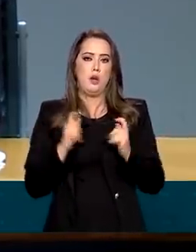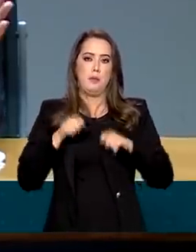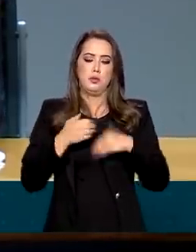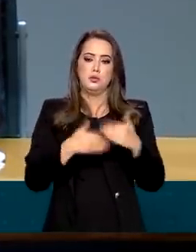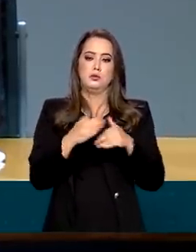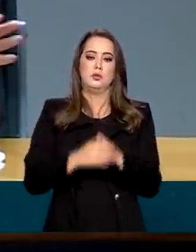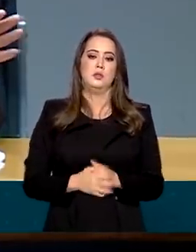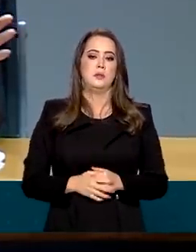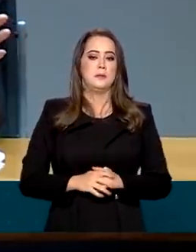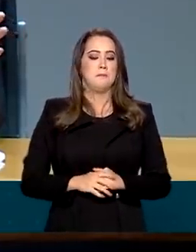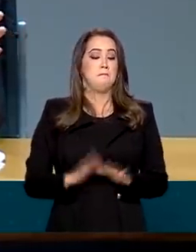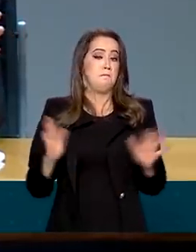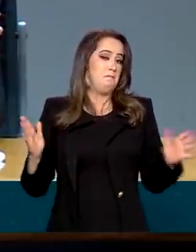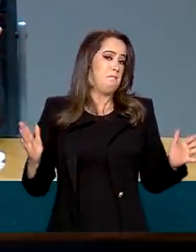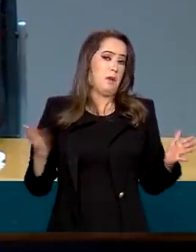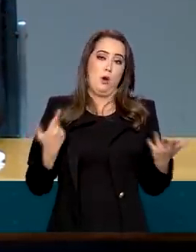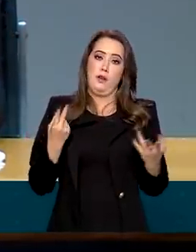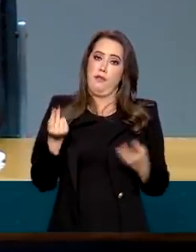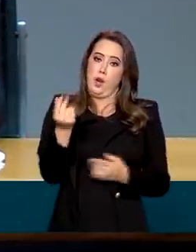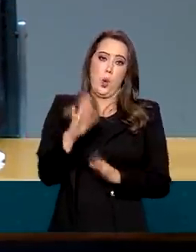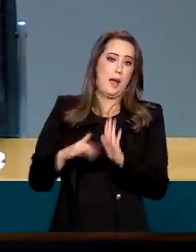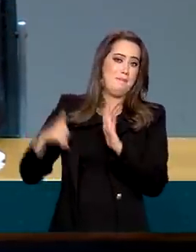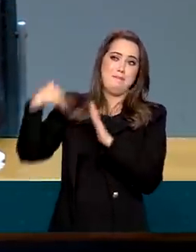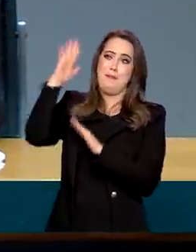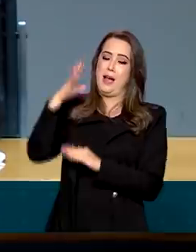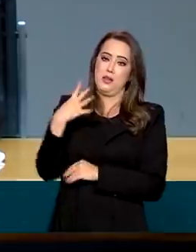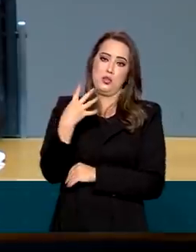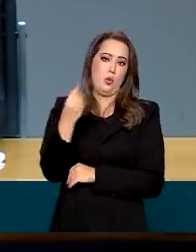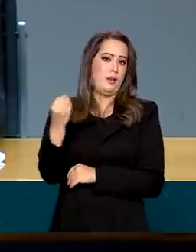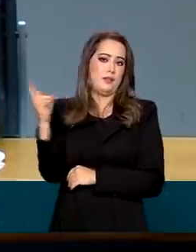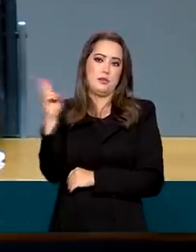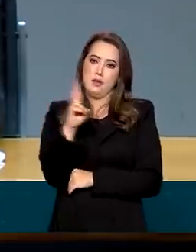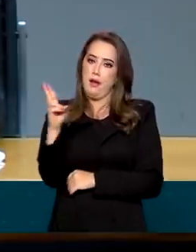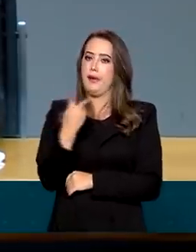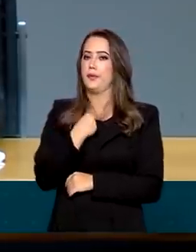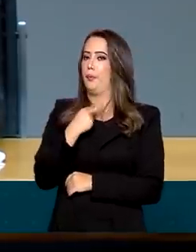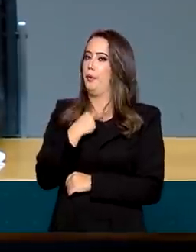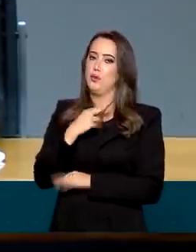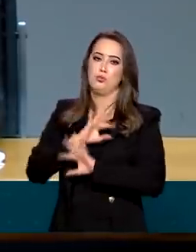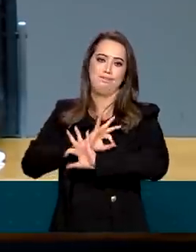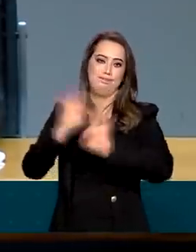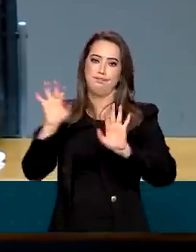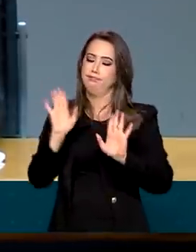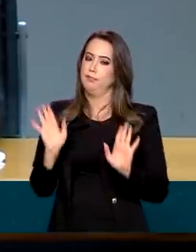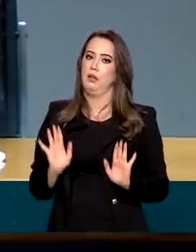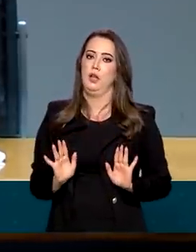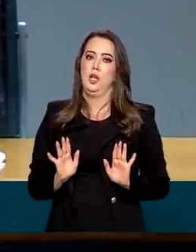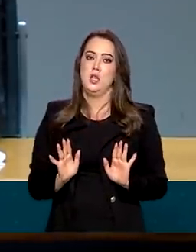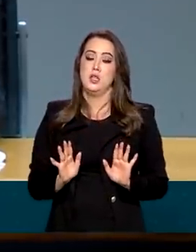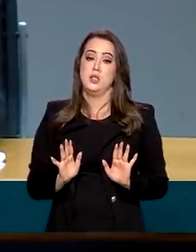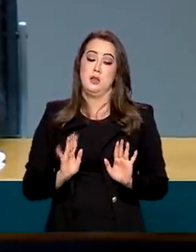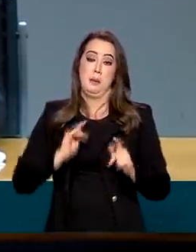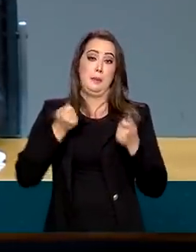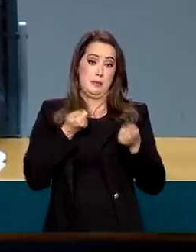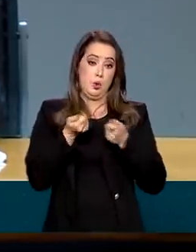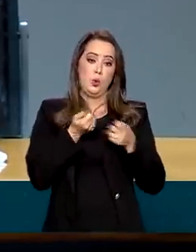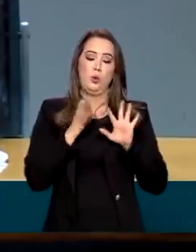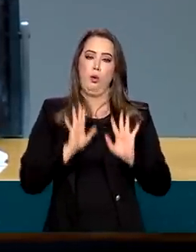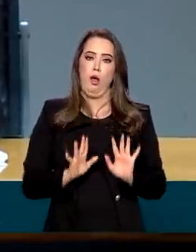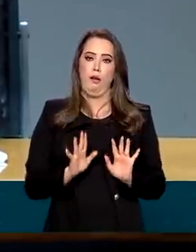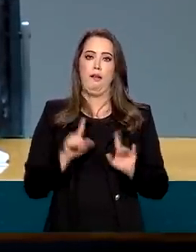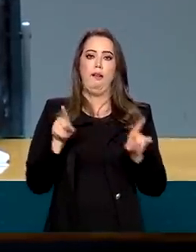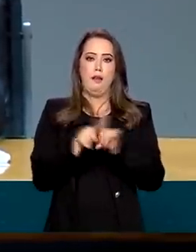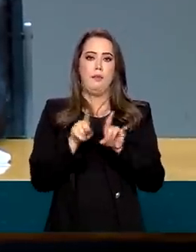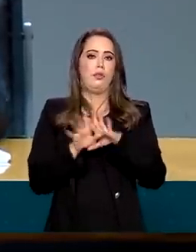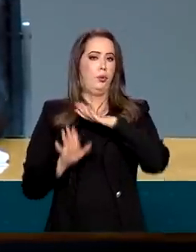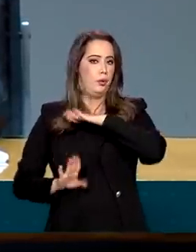700, esquece. Aí não dá mesmo e nós vamos desorganizar a economia brasileira. Então, há coisas que podem ser atendidas